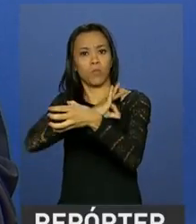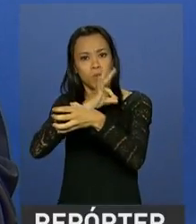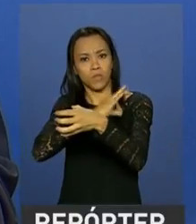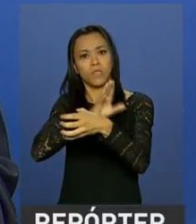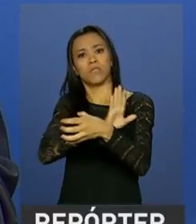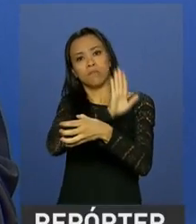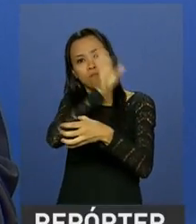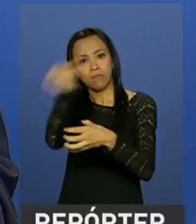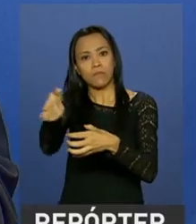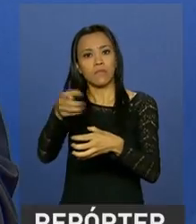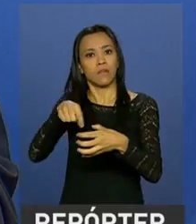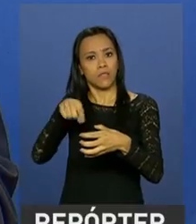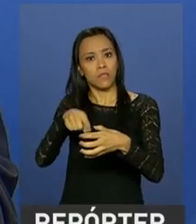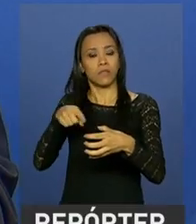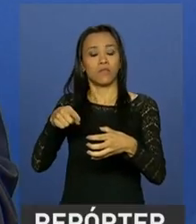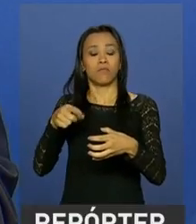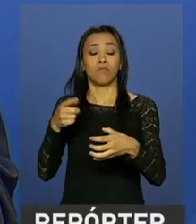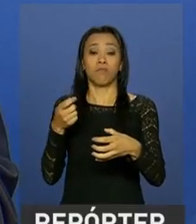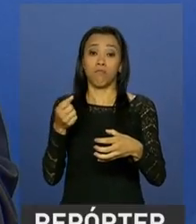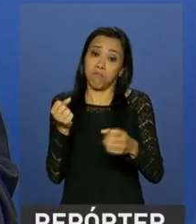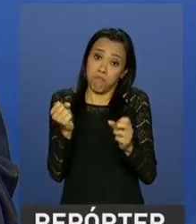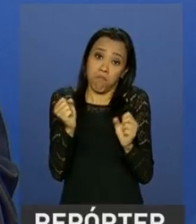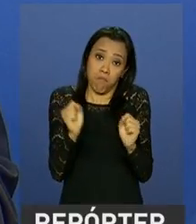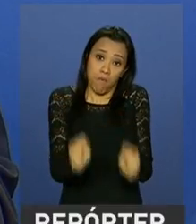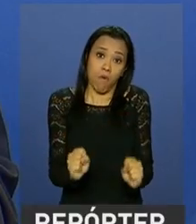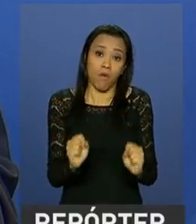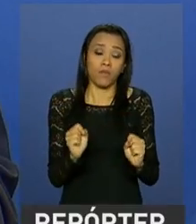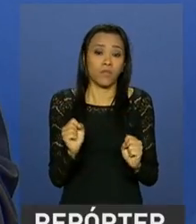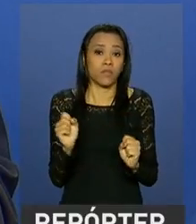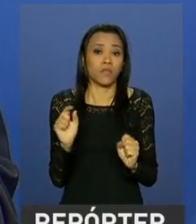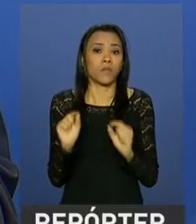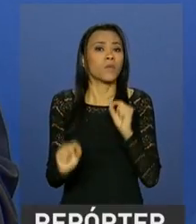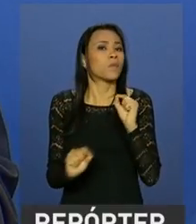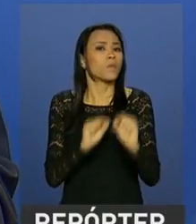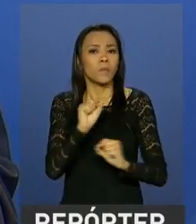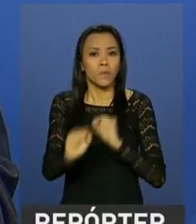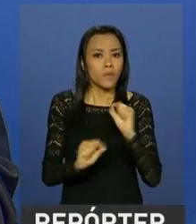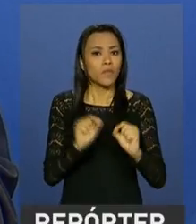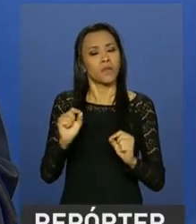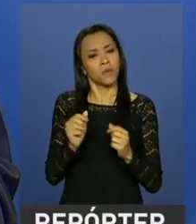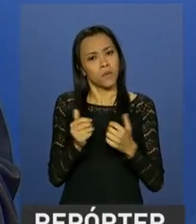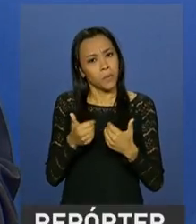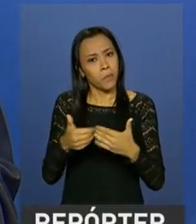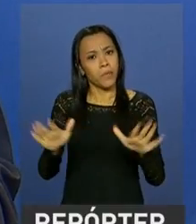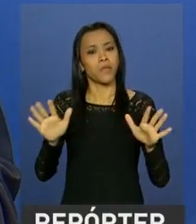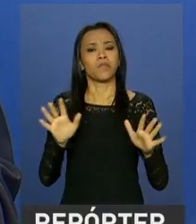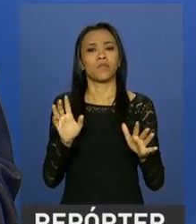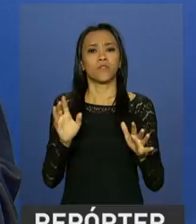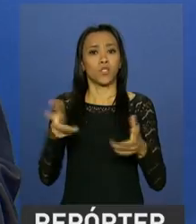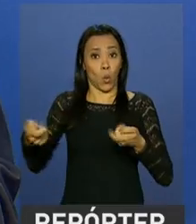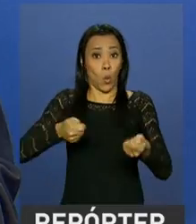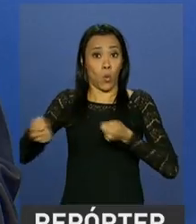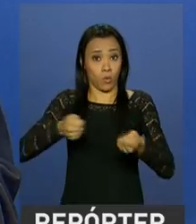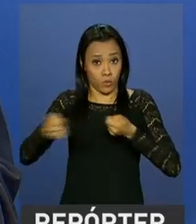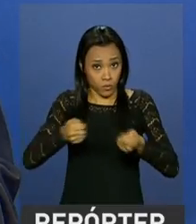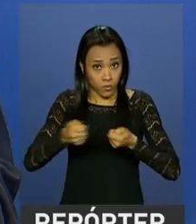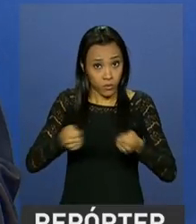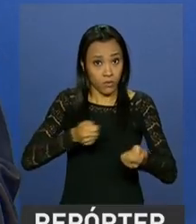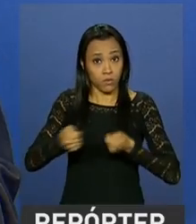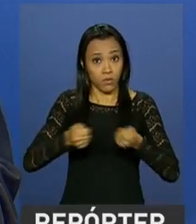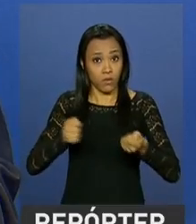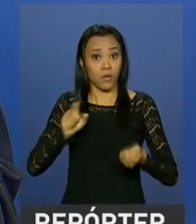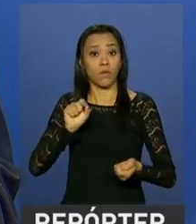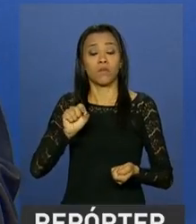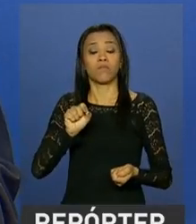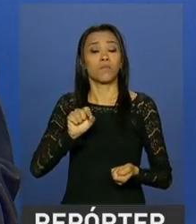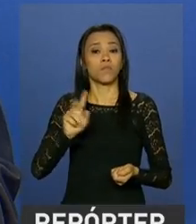possa ser um começo de um controle dessa, como eu